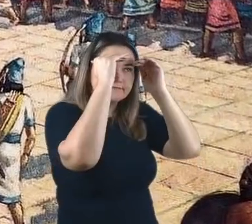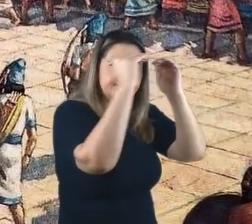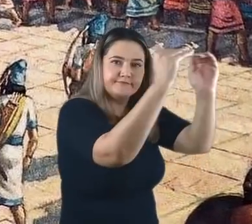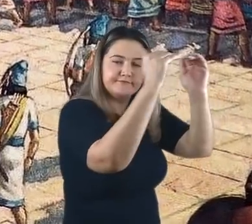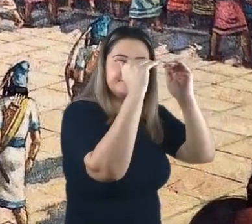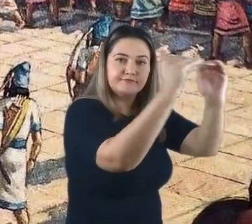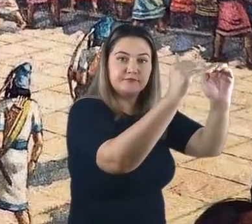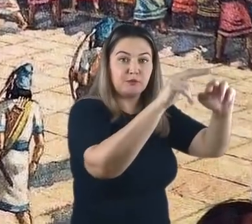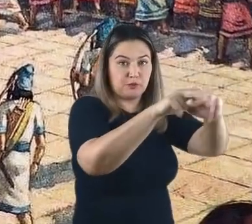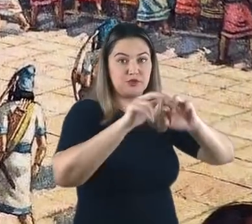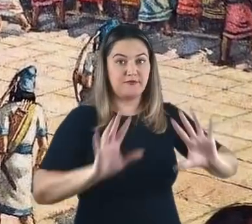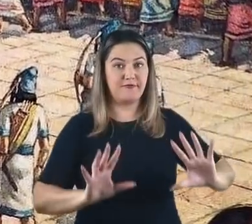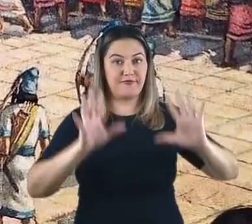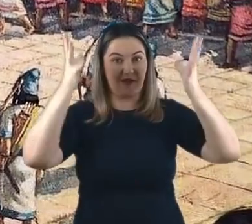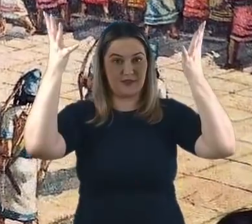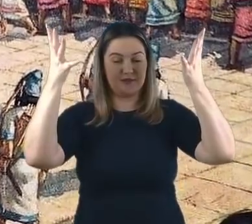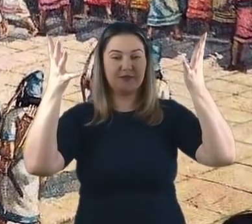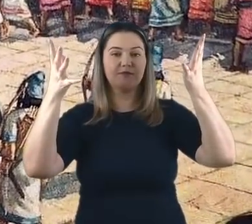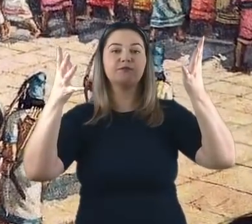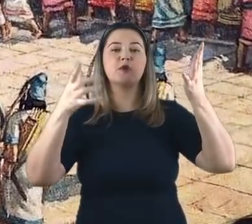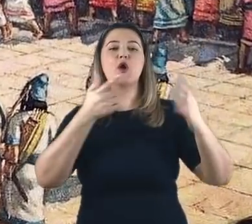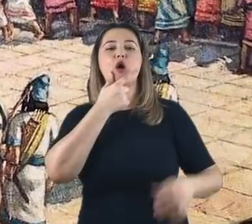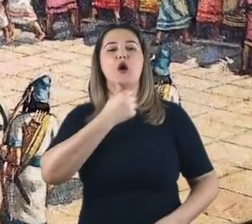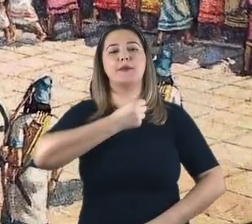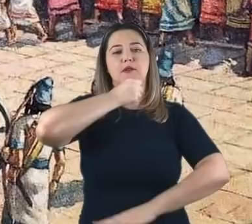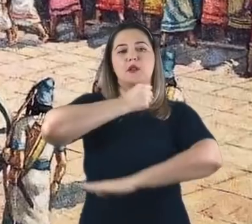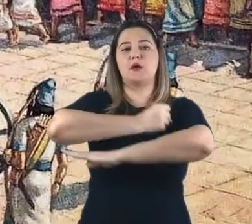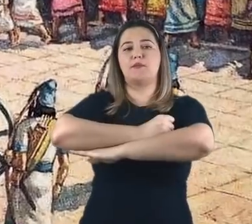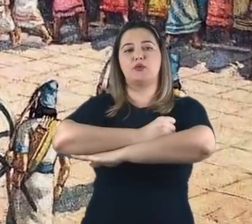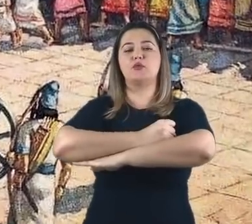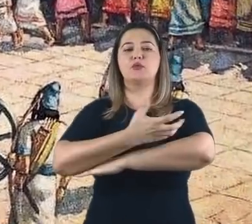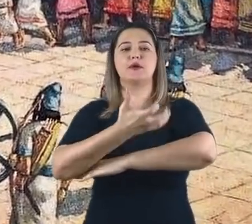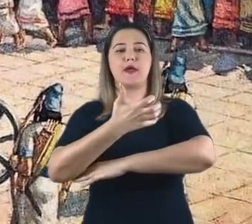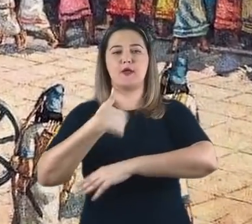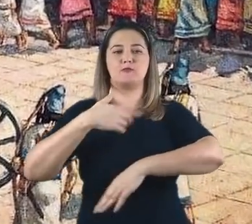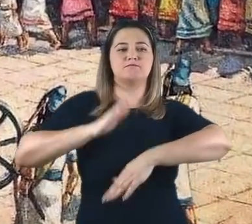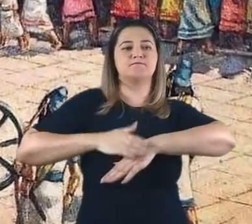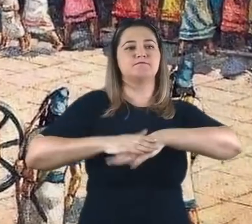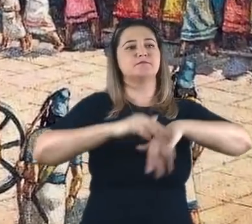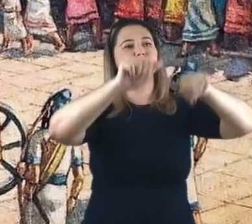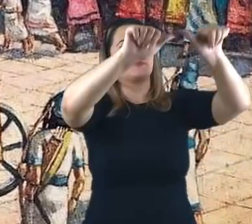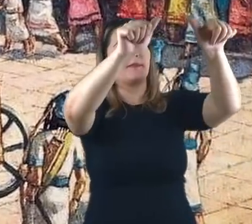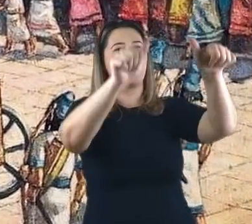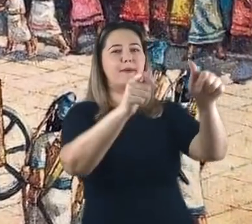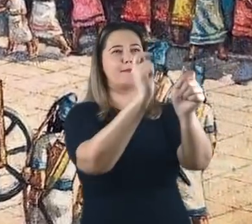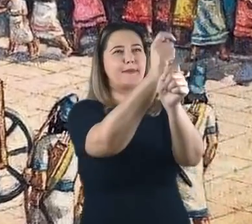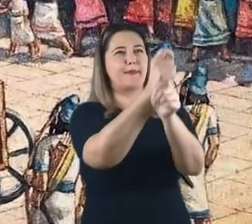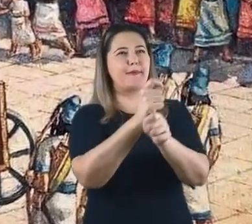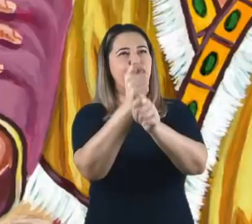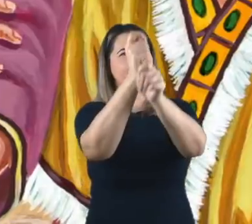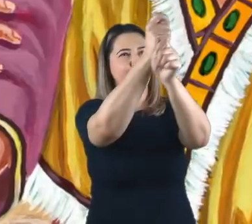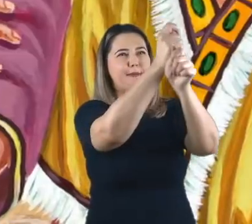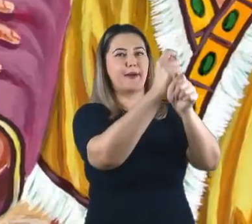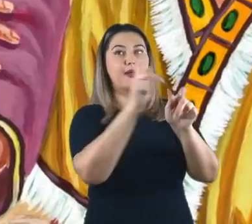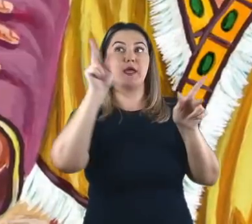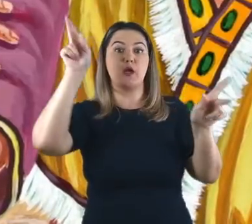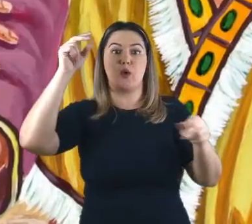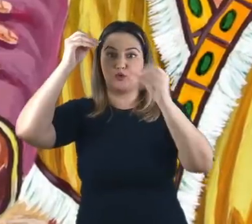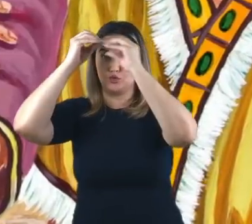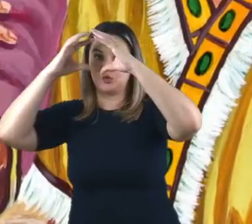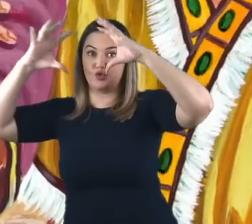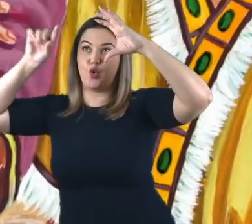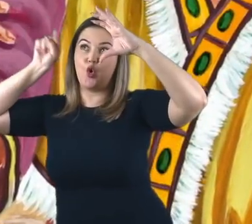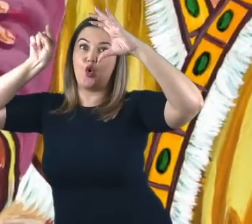numa festividade de Actu que Nabucodonosor mandou erguer a imagem e convocar todos para sua adoração. Todos deveriam